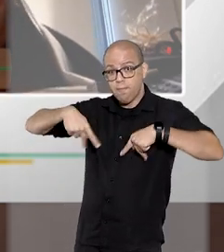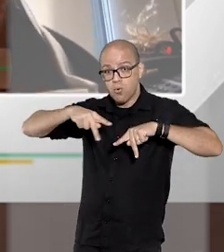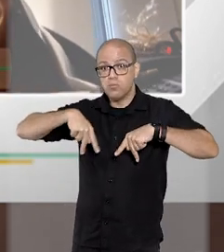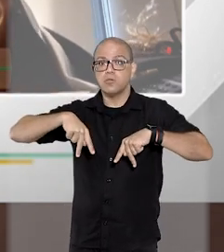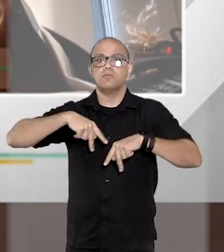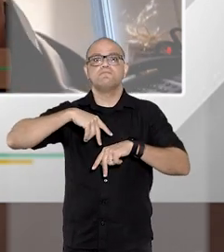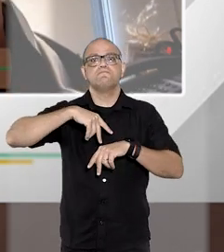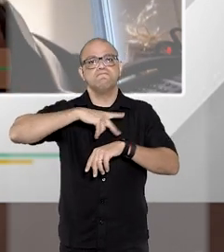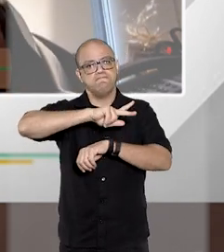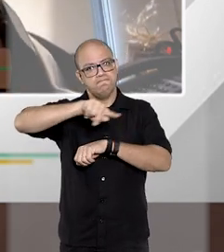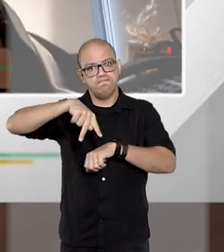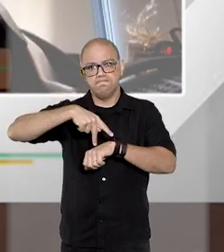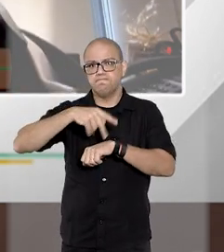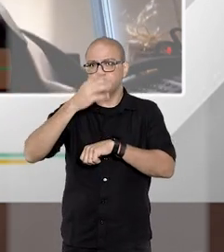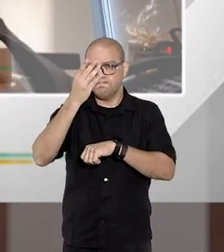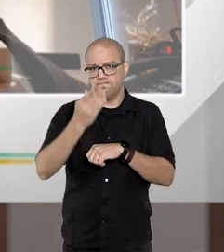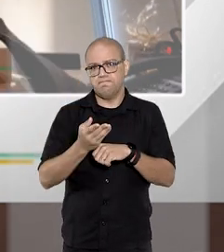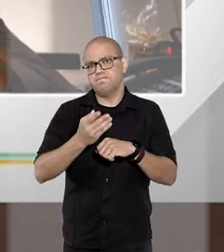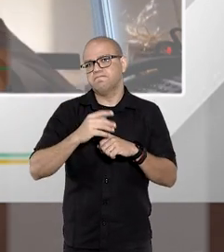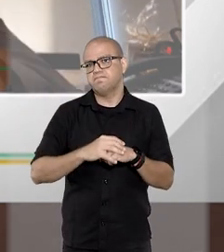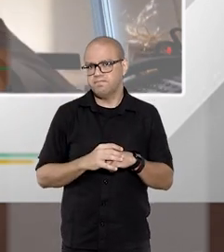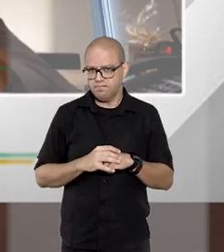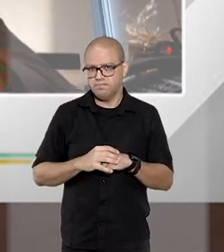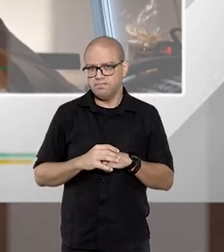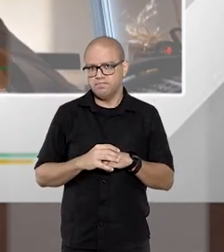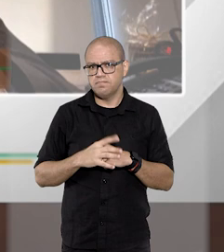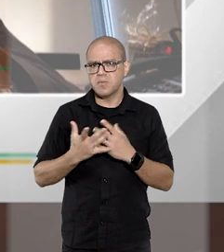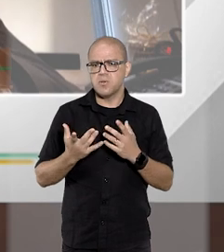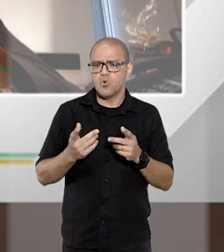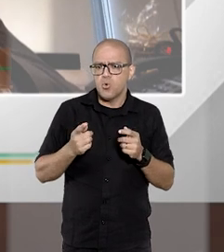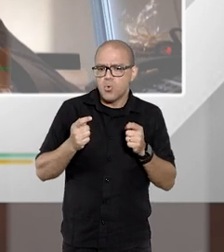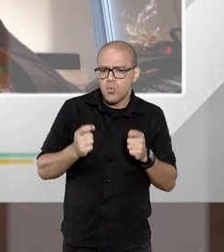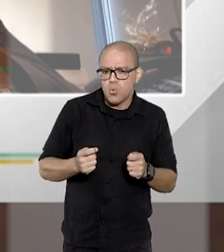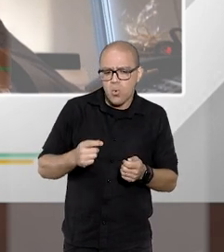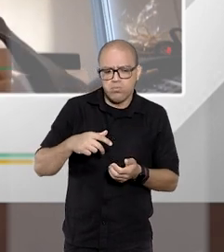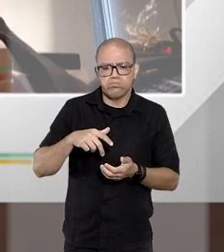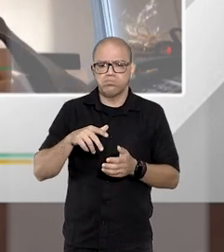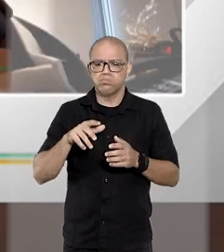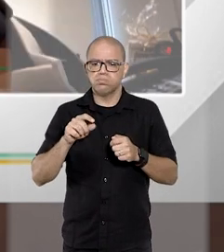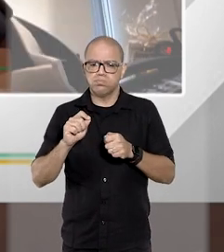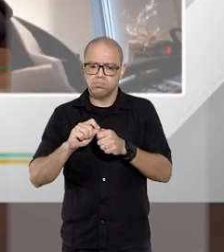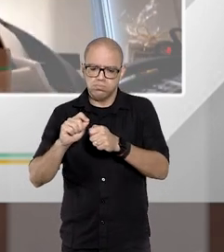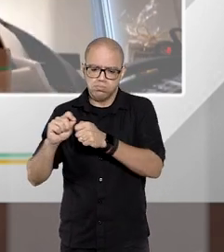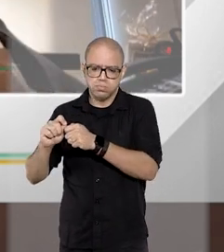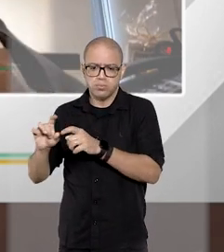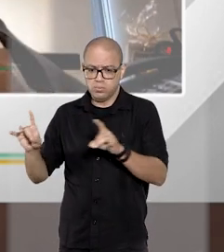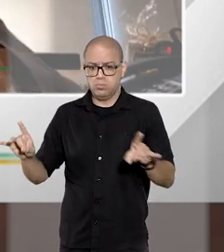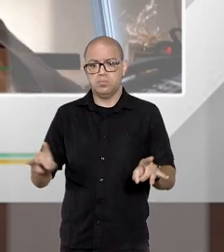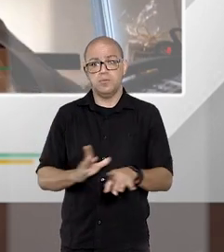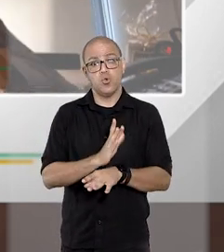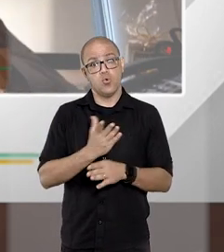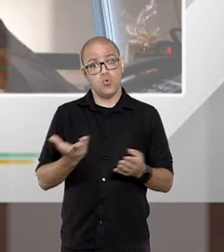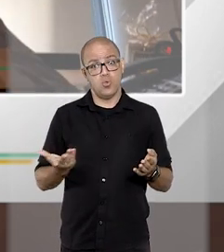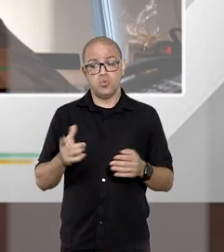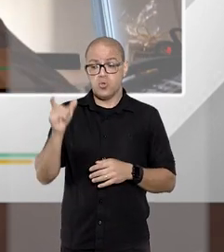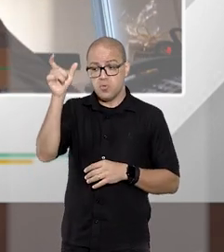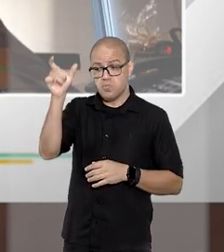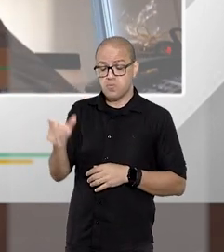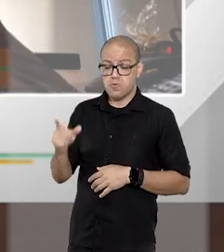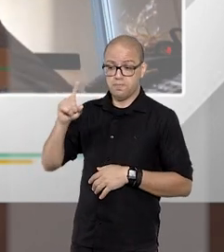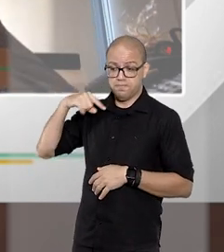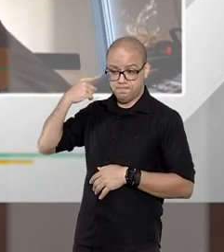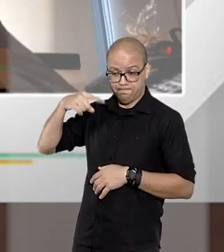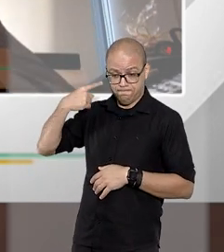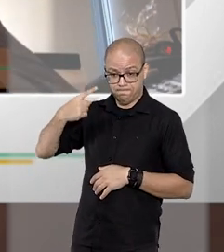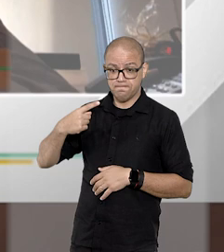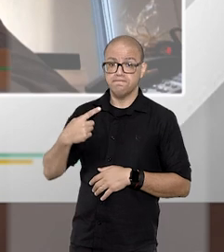pública na nação então você não tinha consolidado como hoje se encontra consolidado um modelo